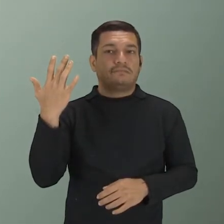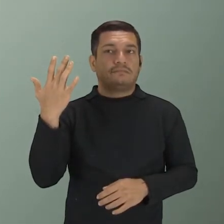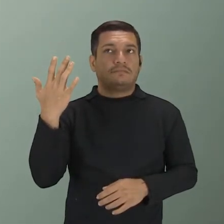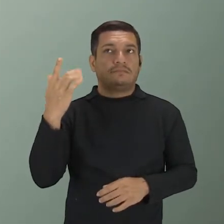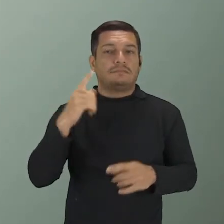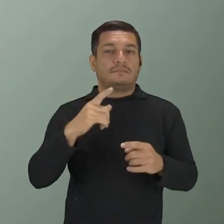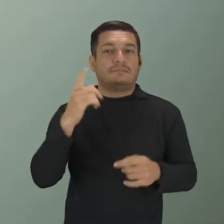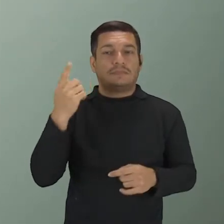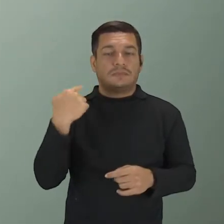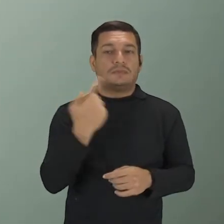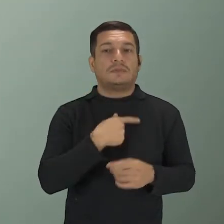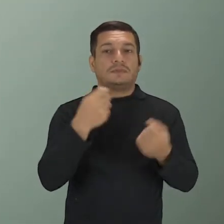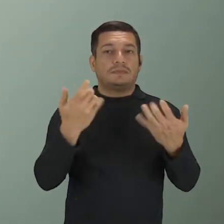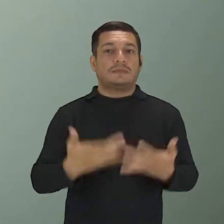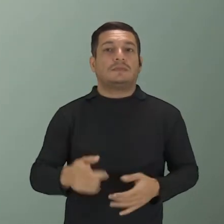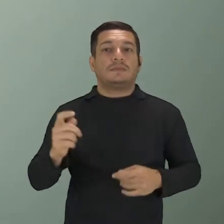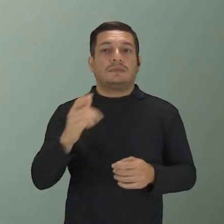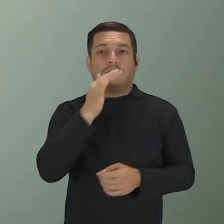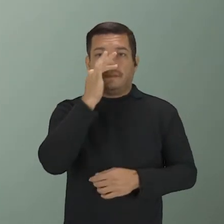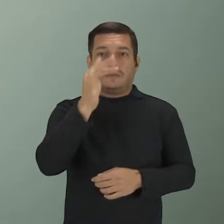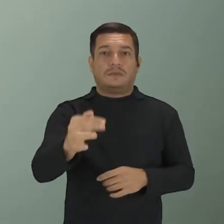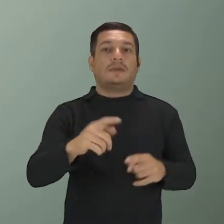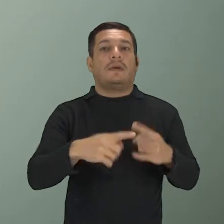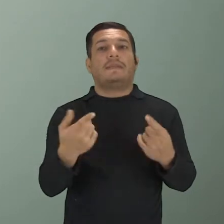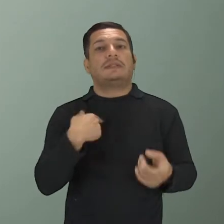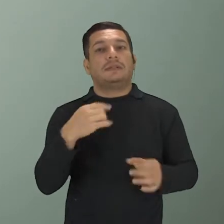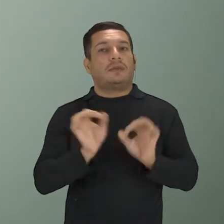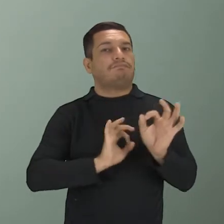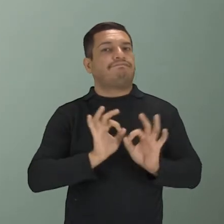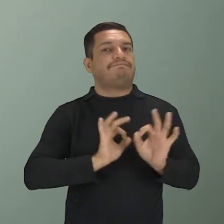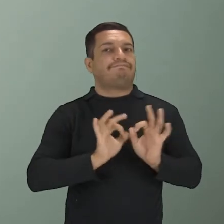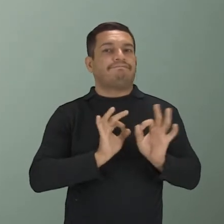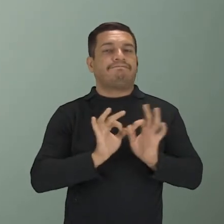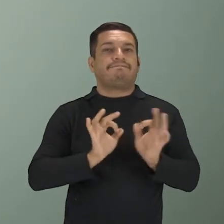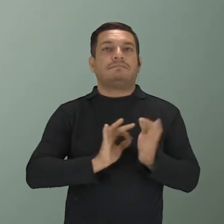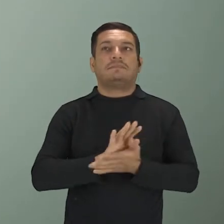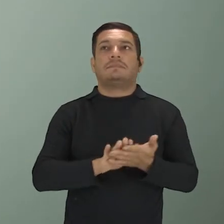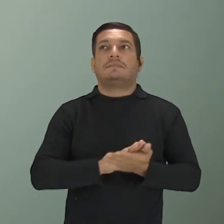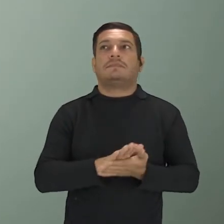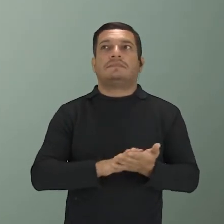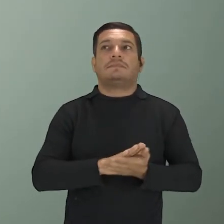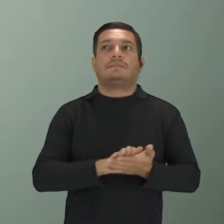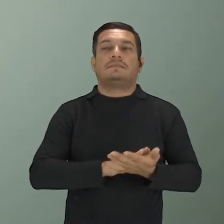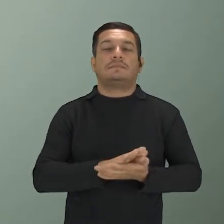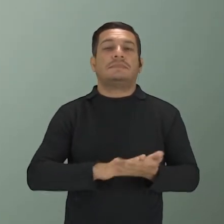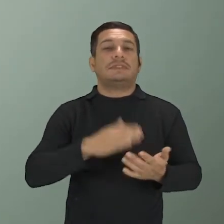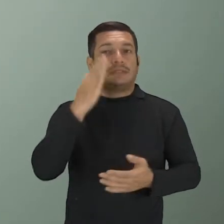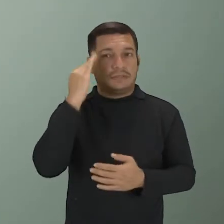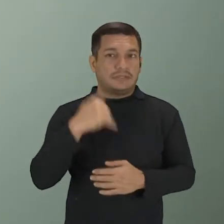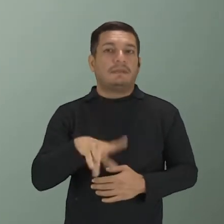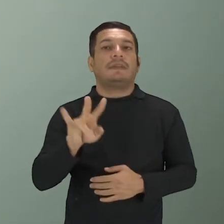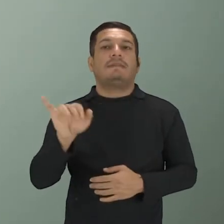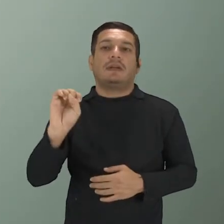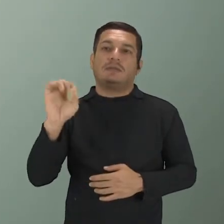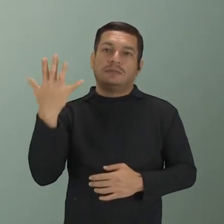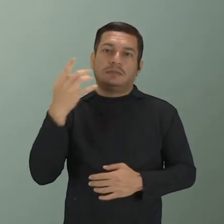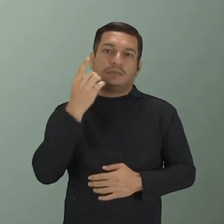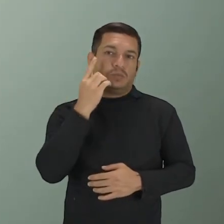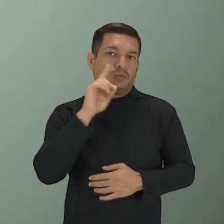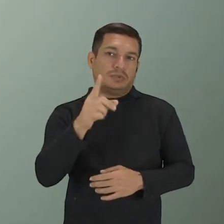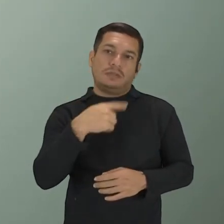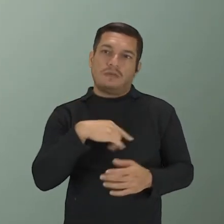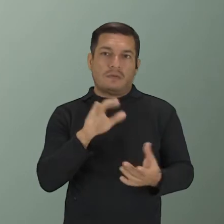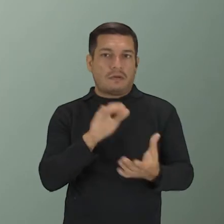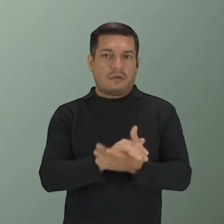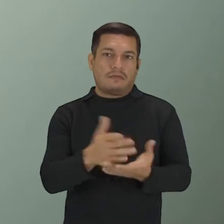Situações que a gente vai falar do futuro, mas que a gente não planejou aquele futuro. Sabe que vai acontecer. Um dia eu vou me